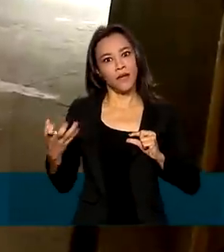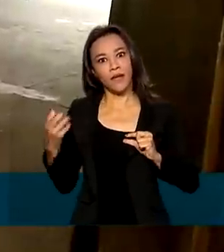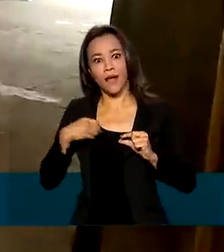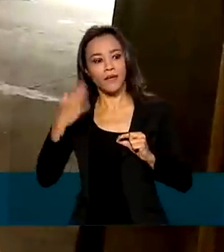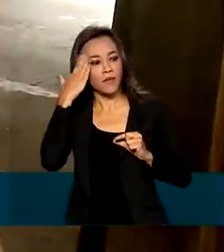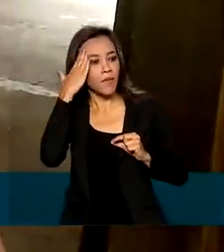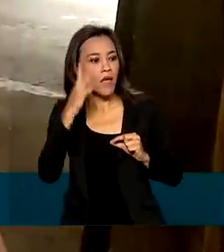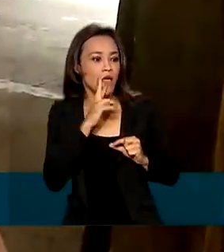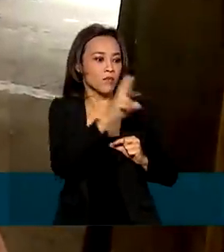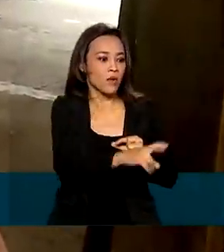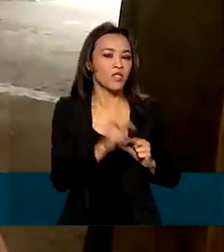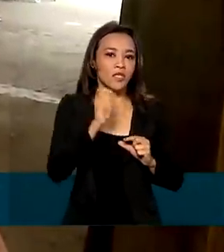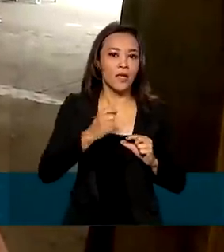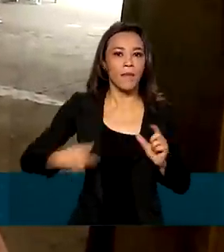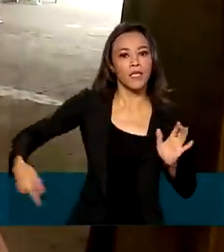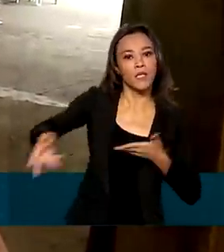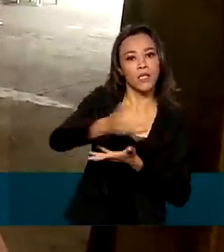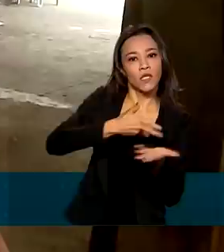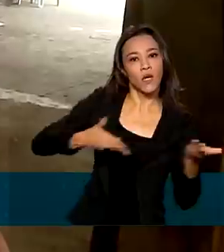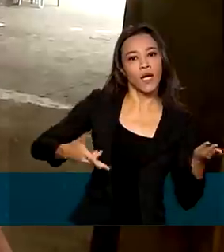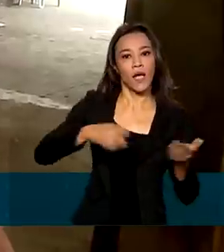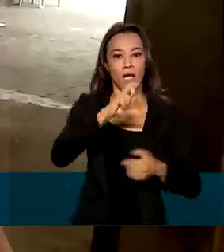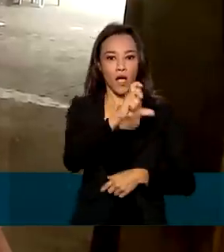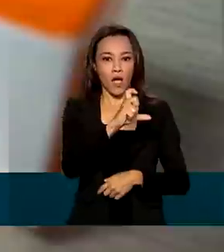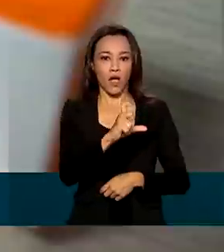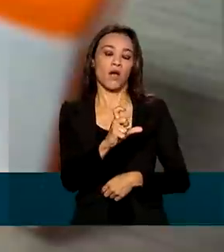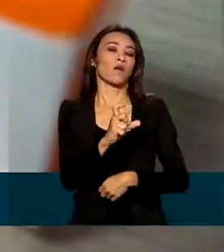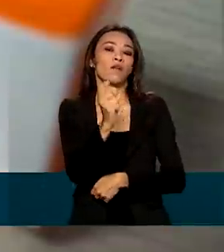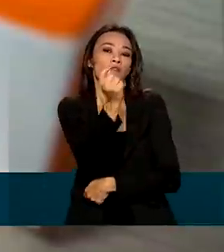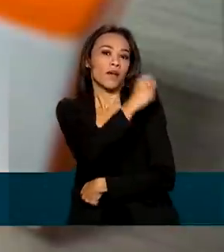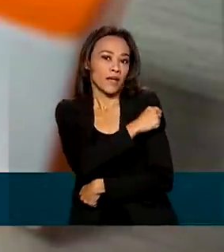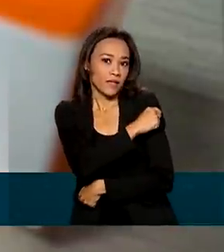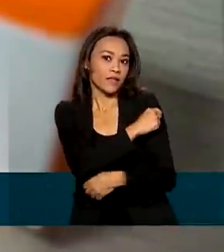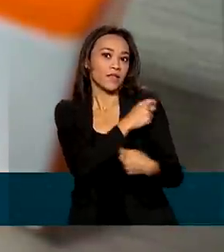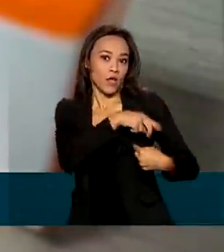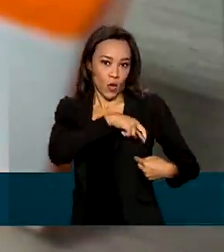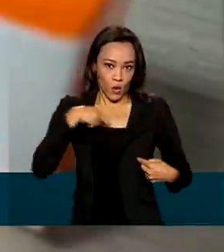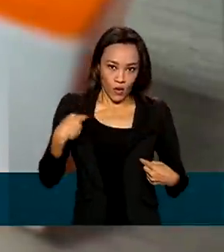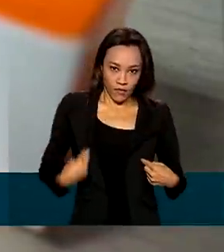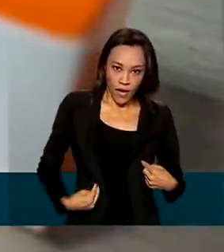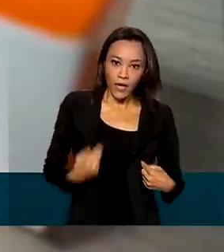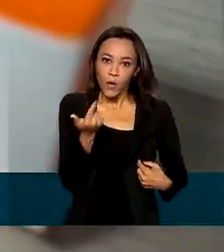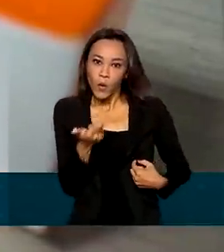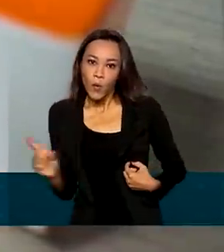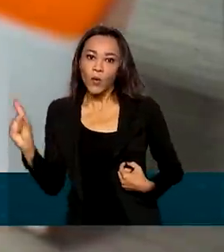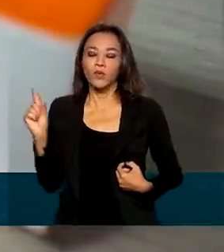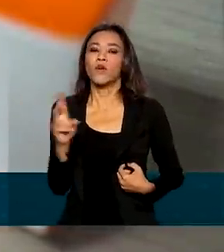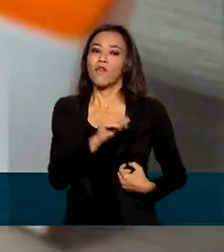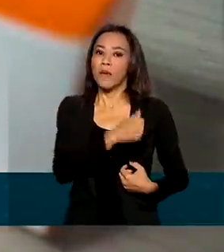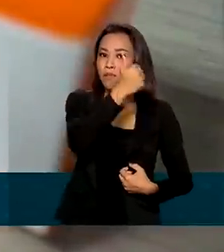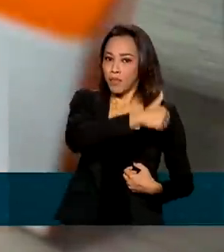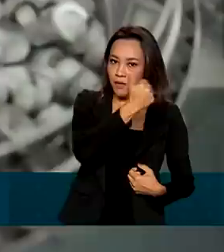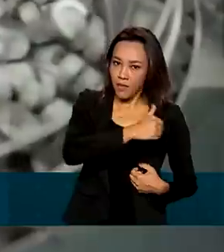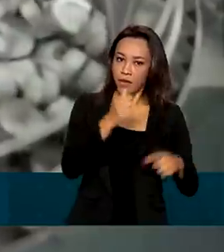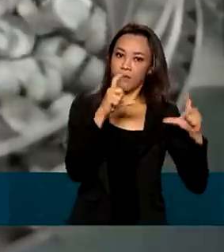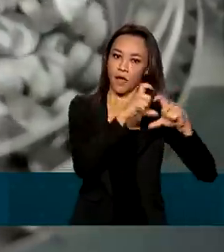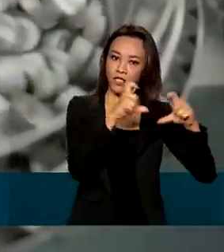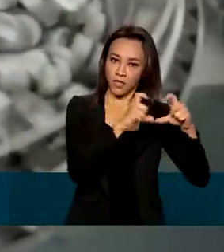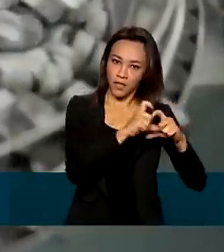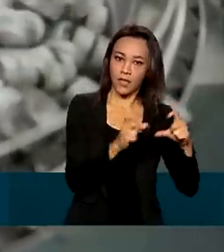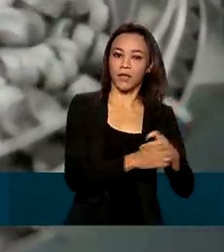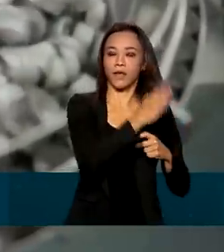se é interessante revezar doses da Coronavac com outros imunizantes. Então, pro estudo, vão ser aplicadas doses de AstraZeneca,